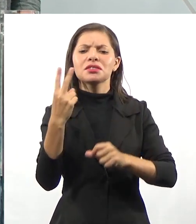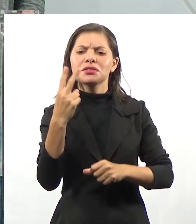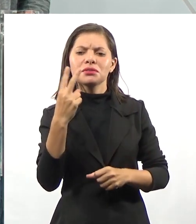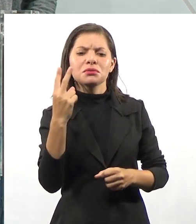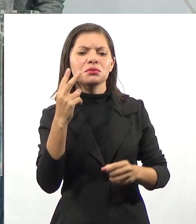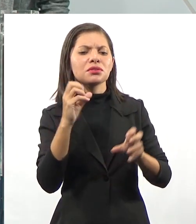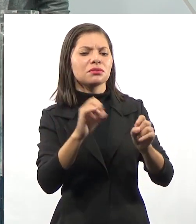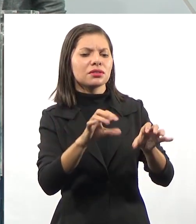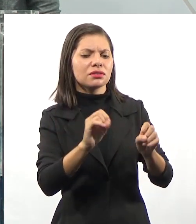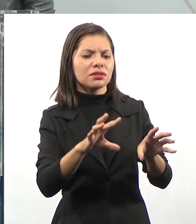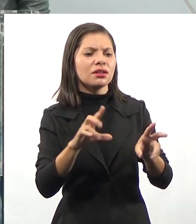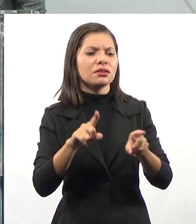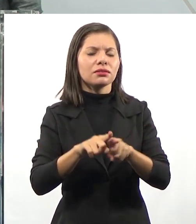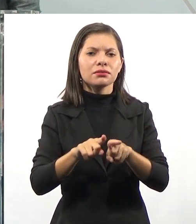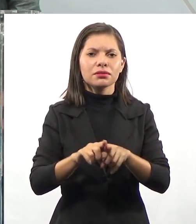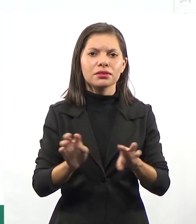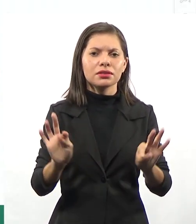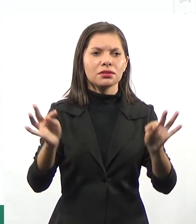coisas?